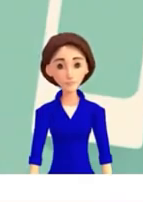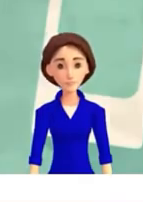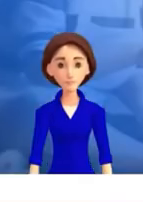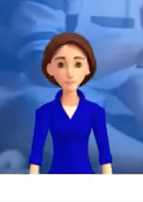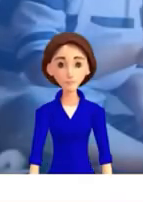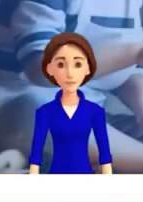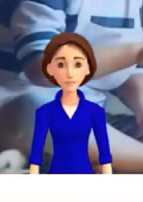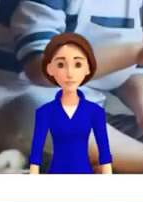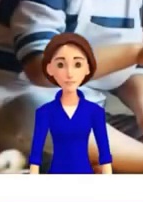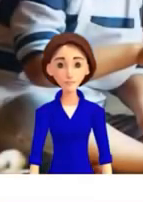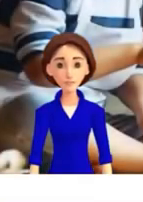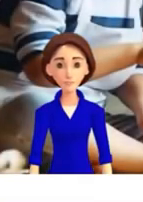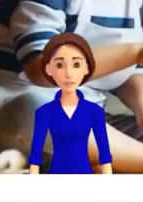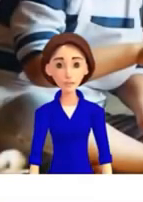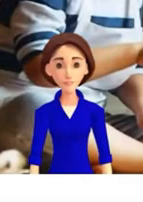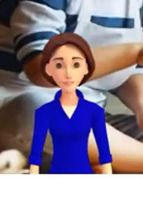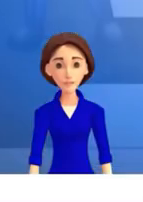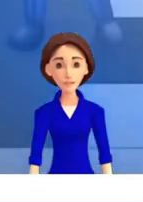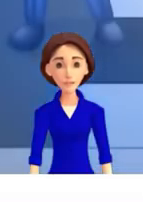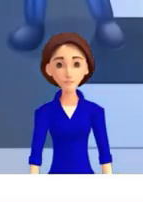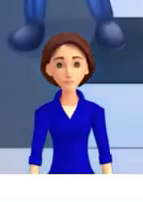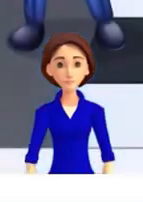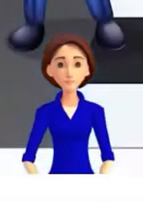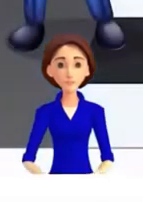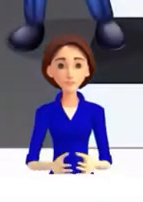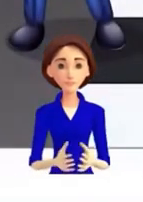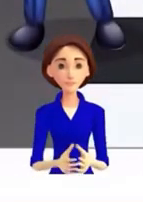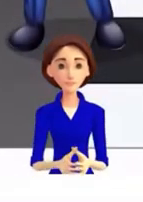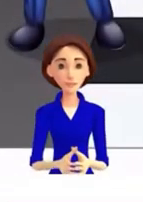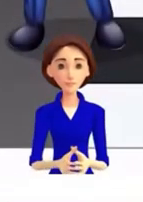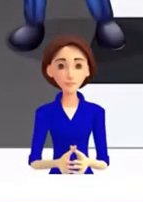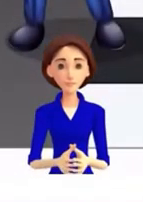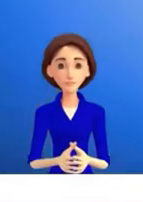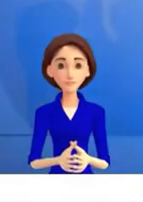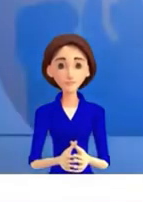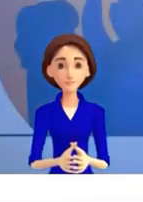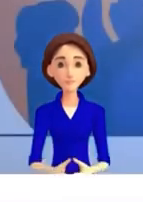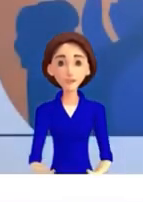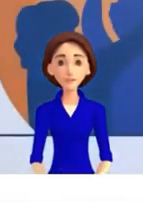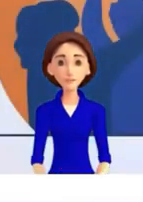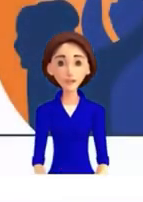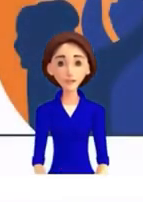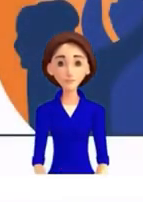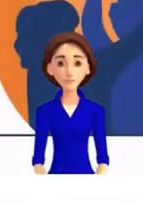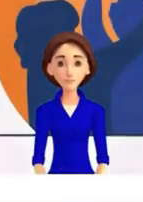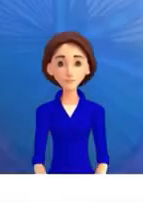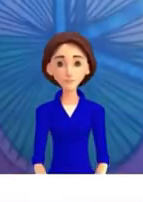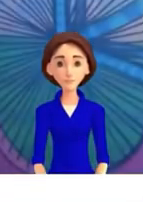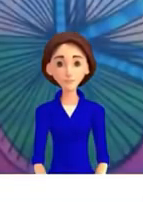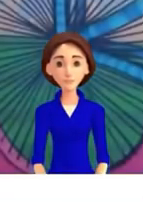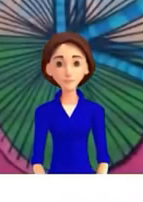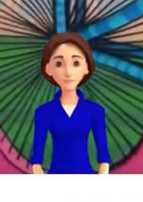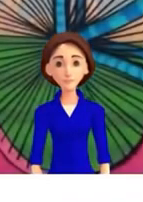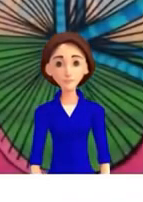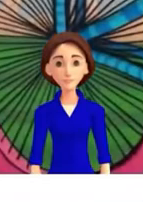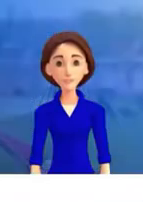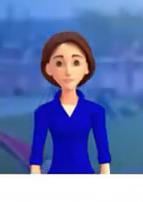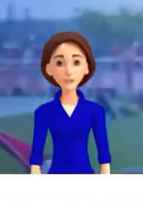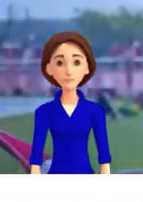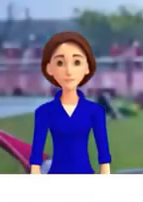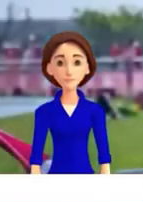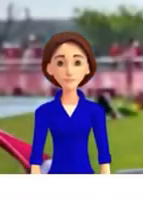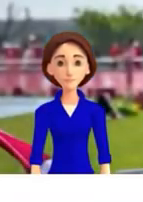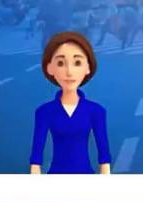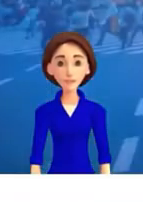fatos ocorridos no dia a dia ou sobre qualquer outro assunto considerado comum em nosso meio, ligados à política, ao mundo artístico,